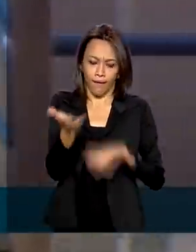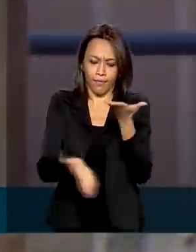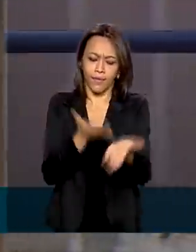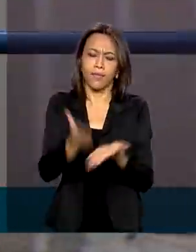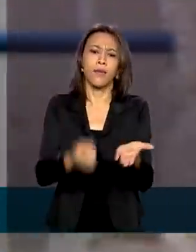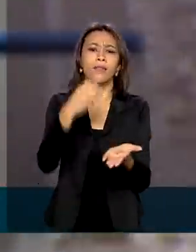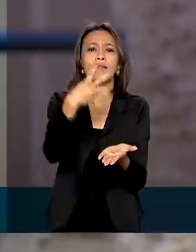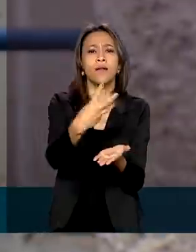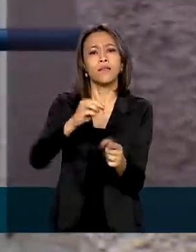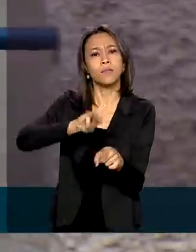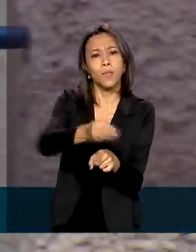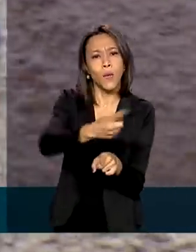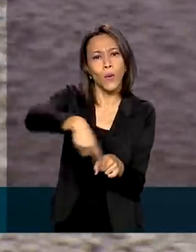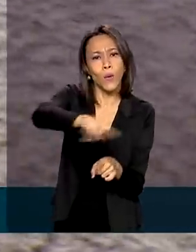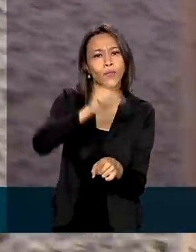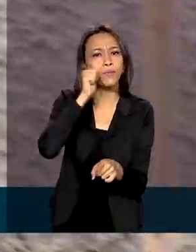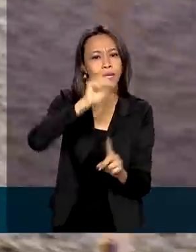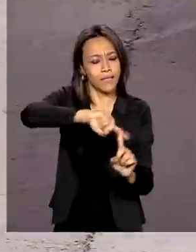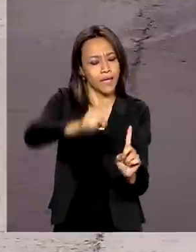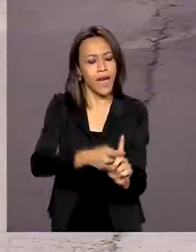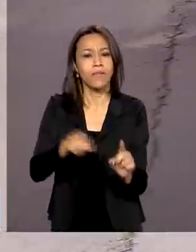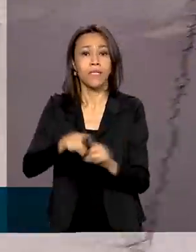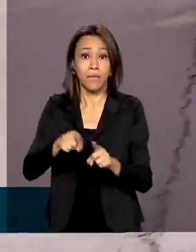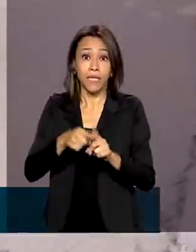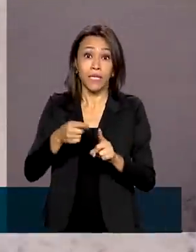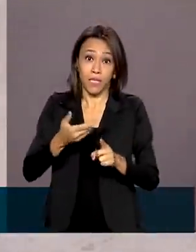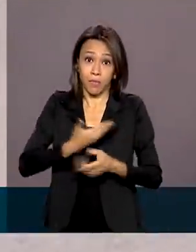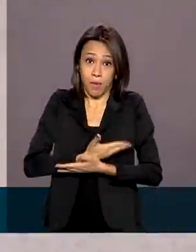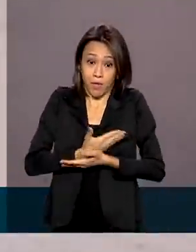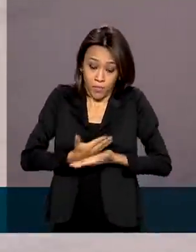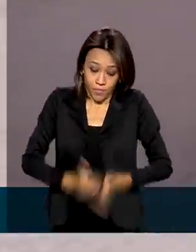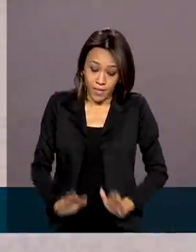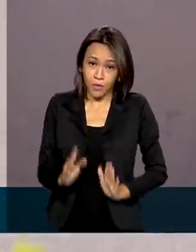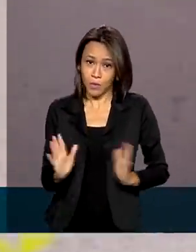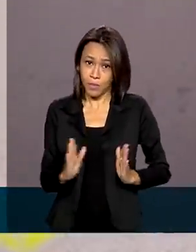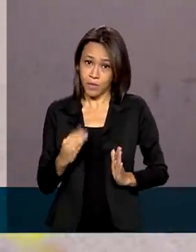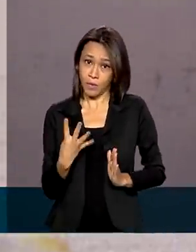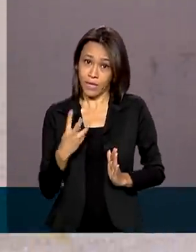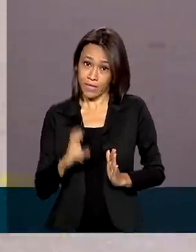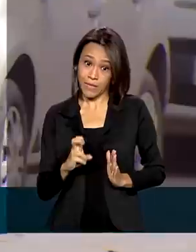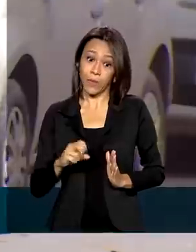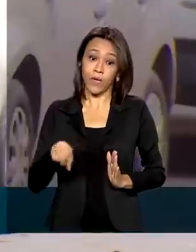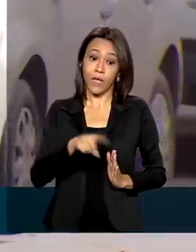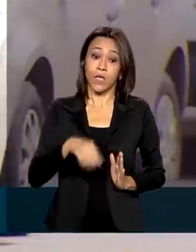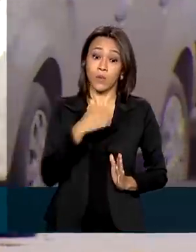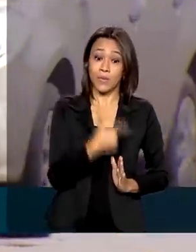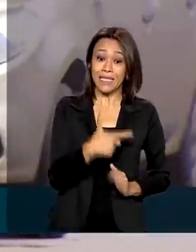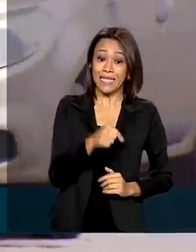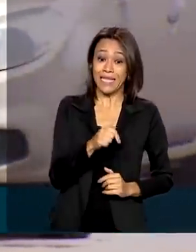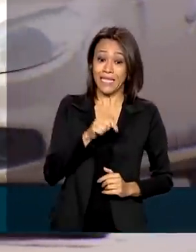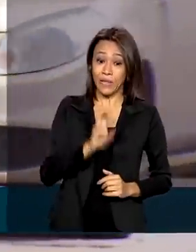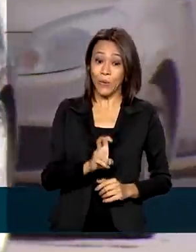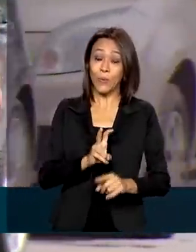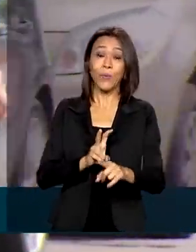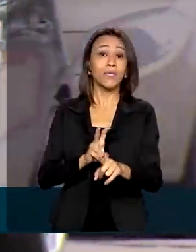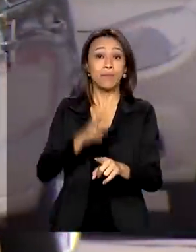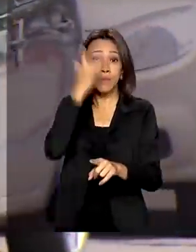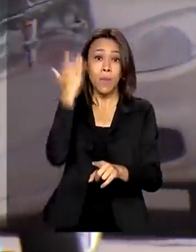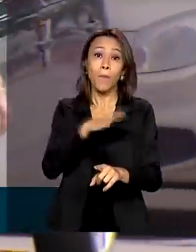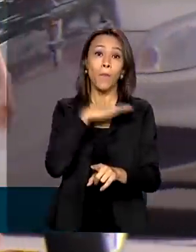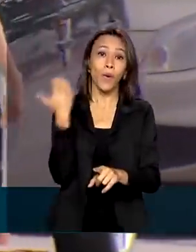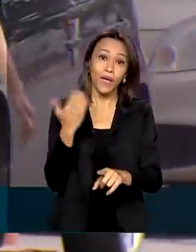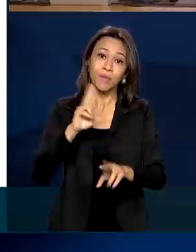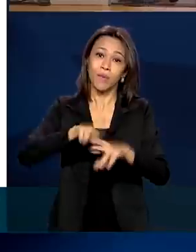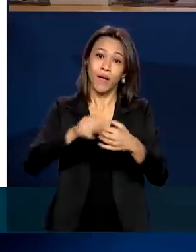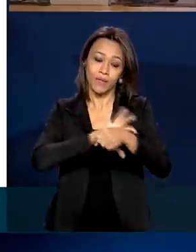milhões de gestantes e puérperas. Até o momento, 272 dessas mulheres morreram no Brasil vítimas da Covid